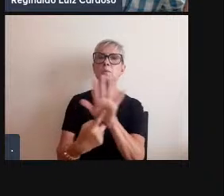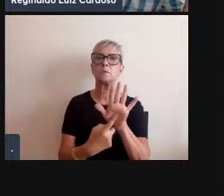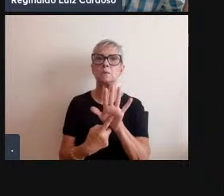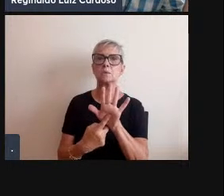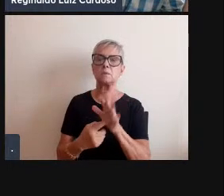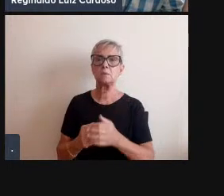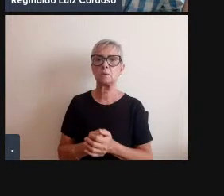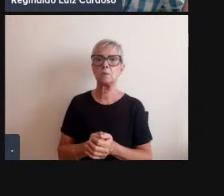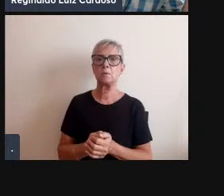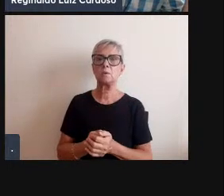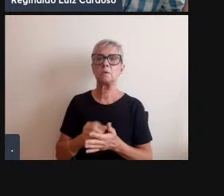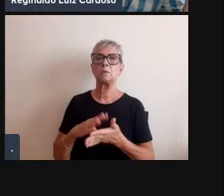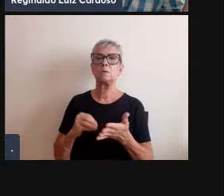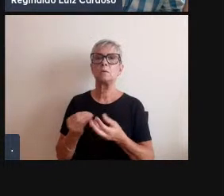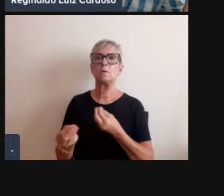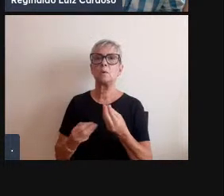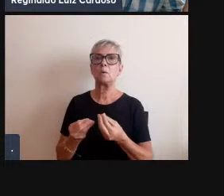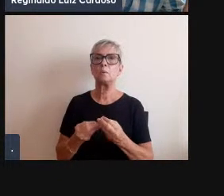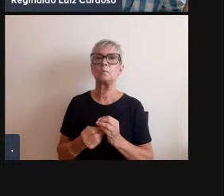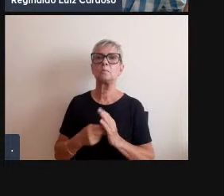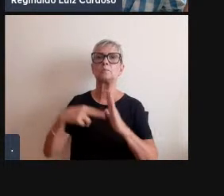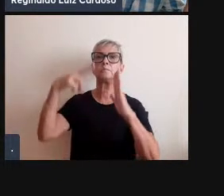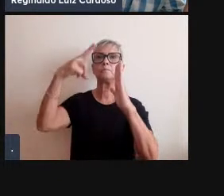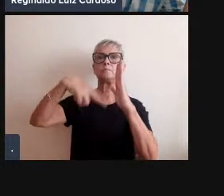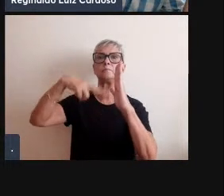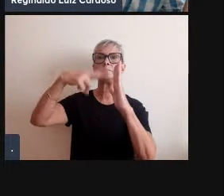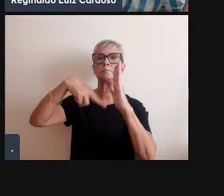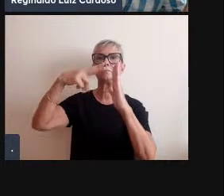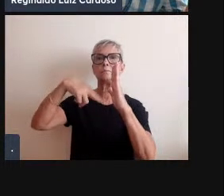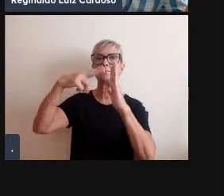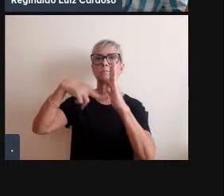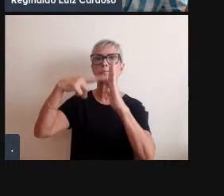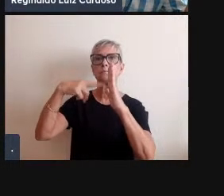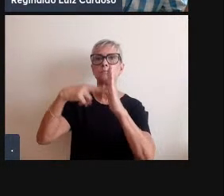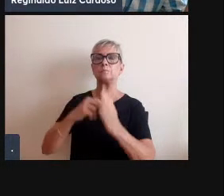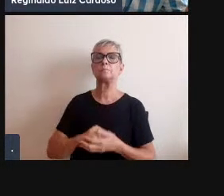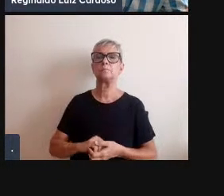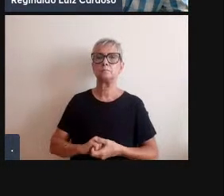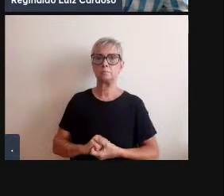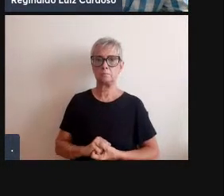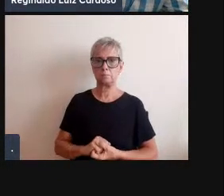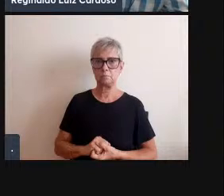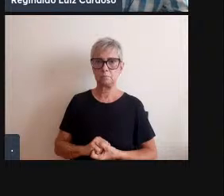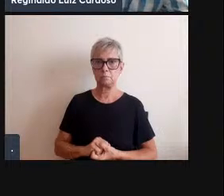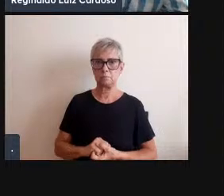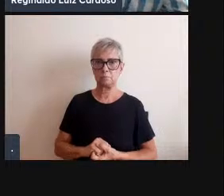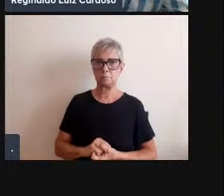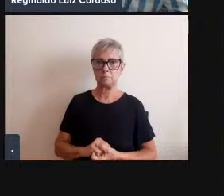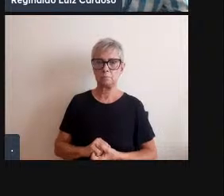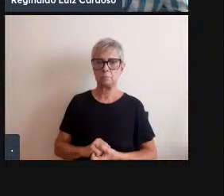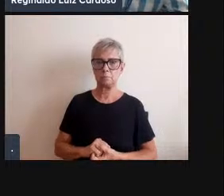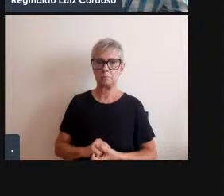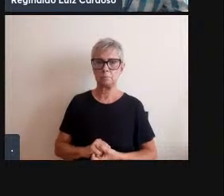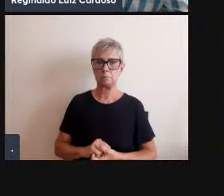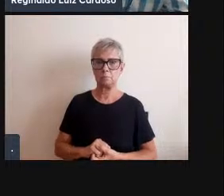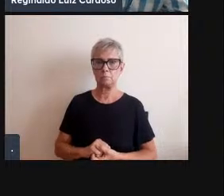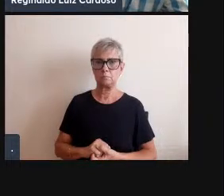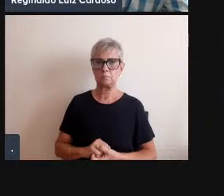humana repousa sobre uma mistificação muito antiga que consiste em colocar a natureza no fundo da história